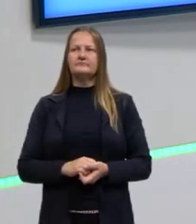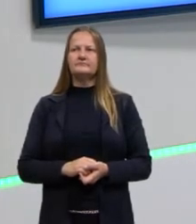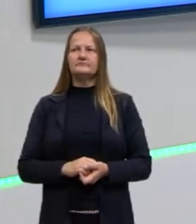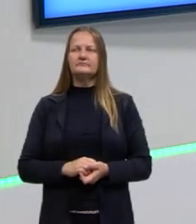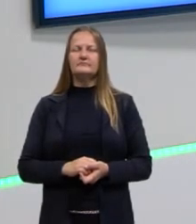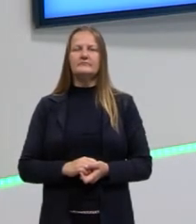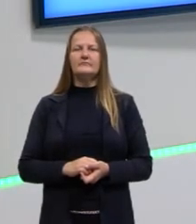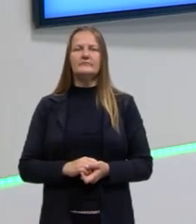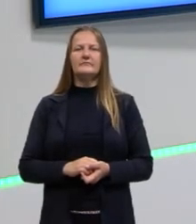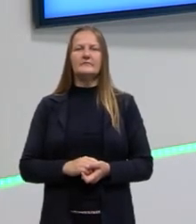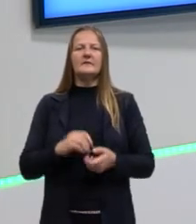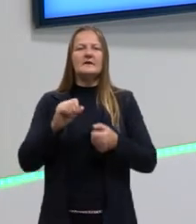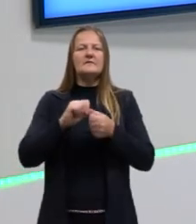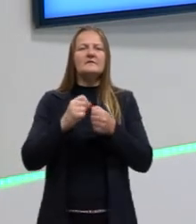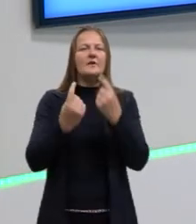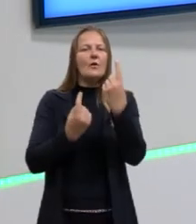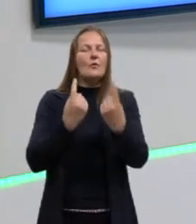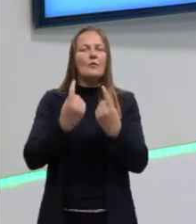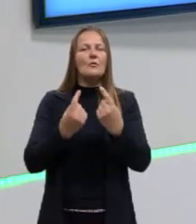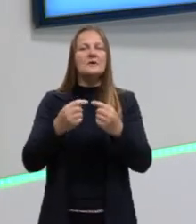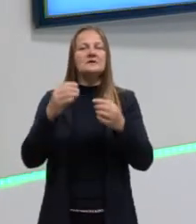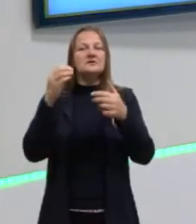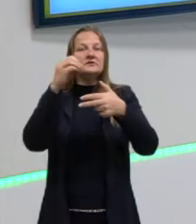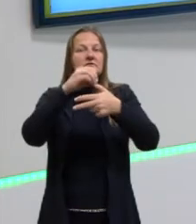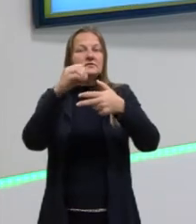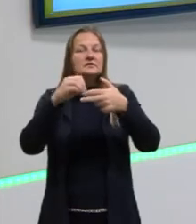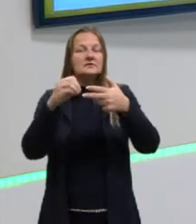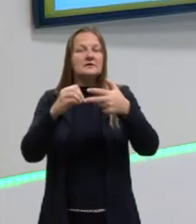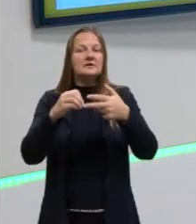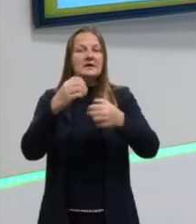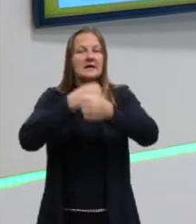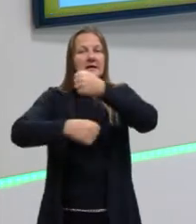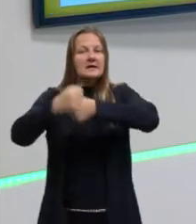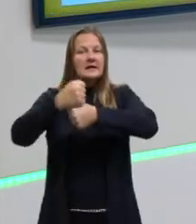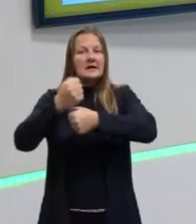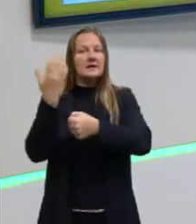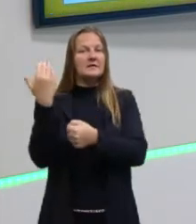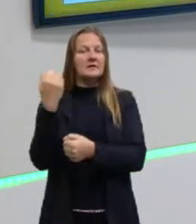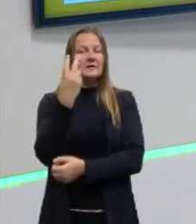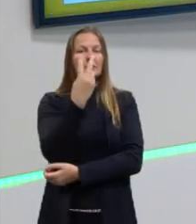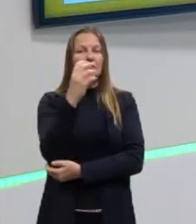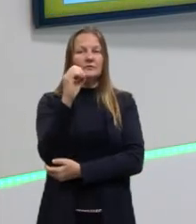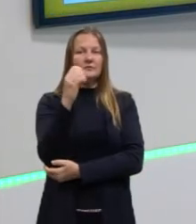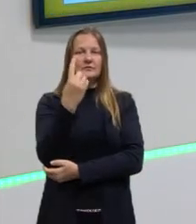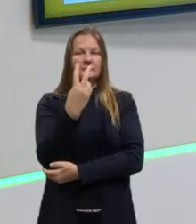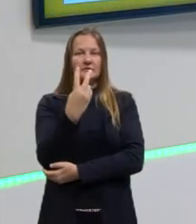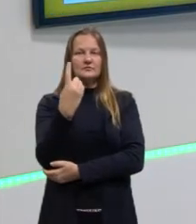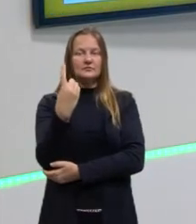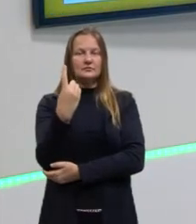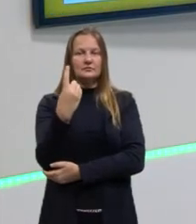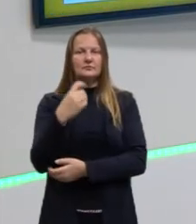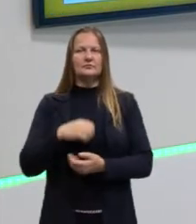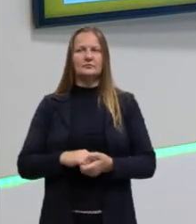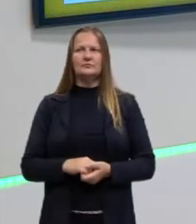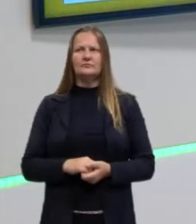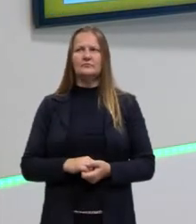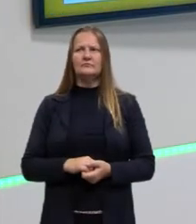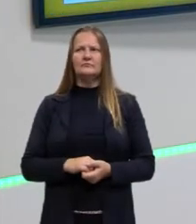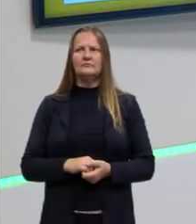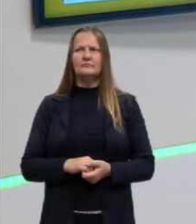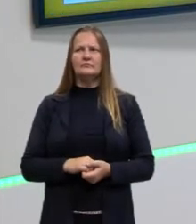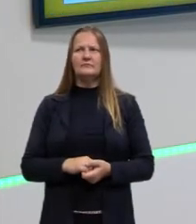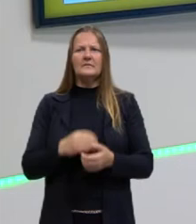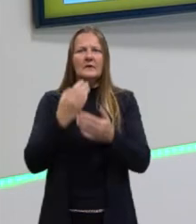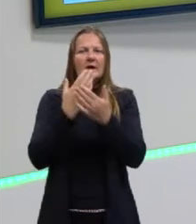apanhado das questões que caíram no Enem anterior, de 2021. E, gente, vai toda